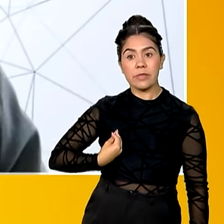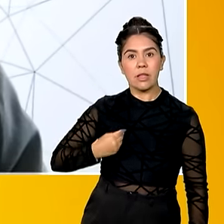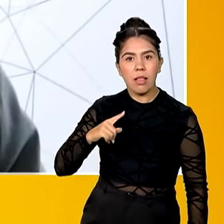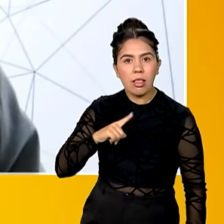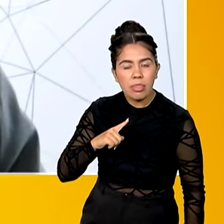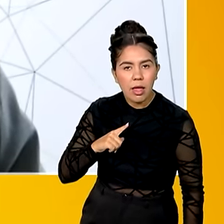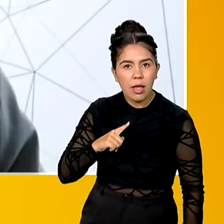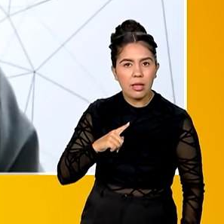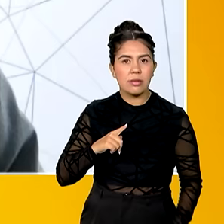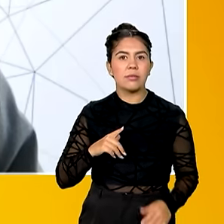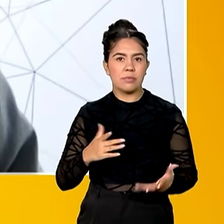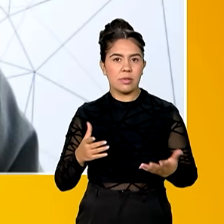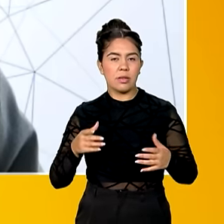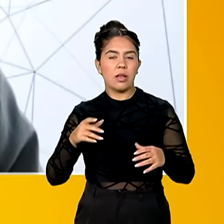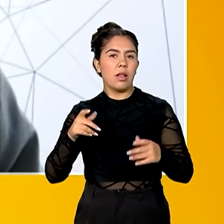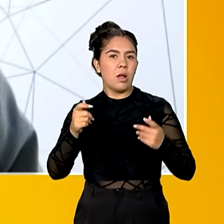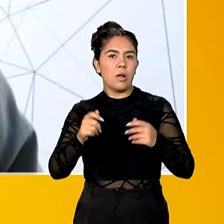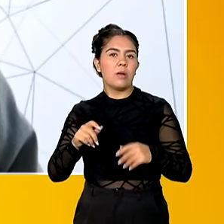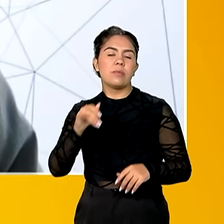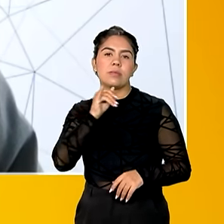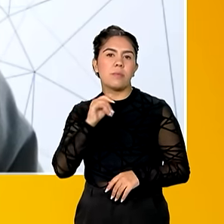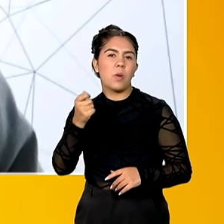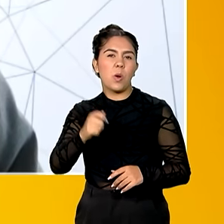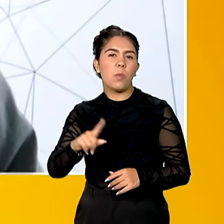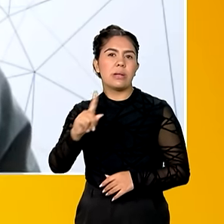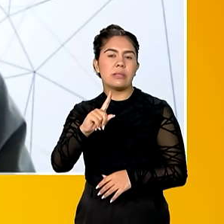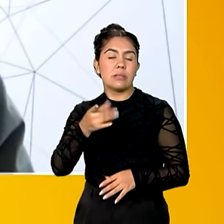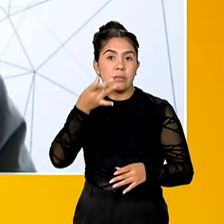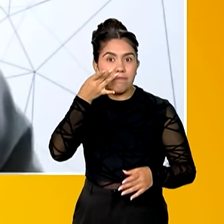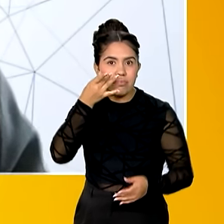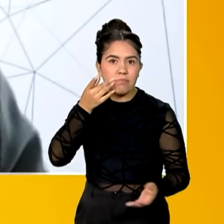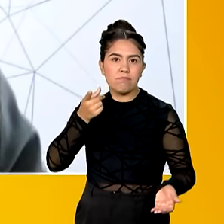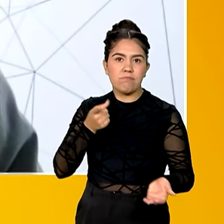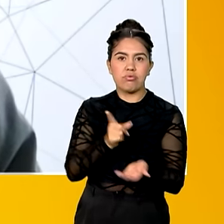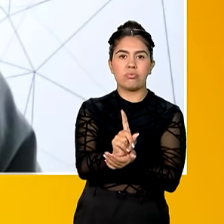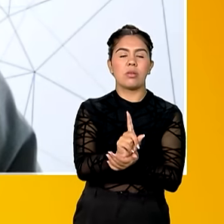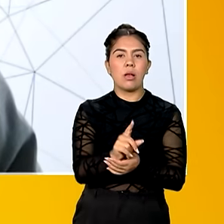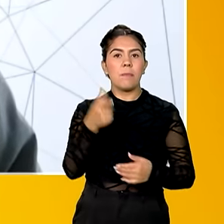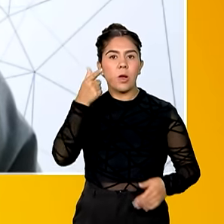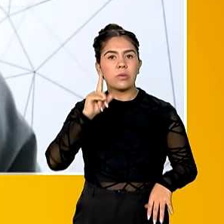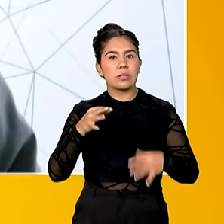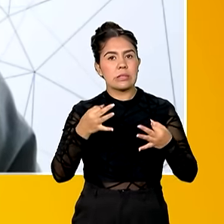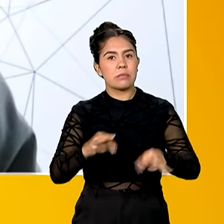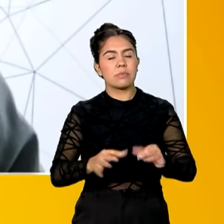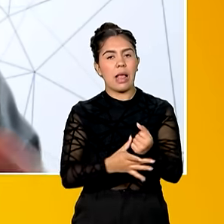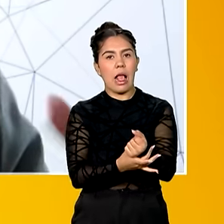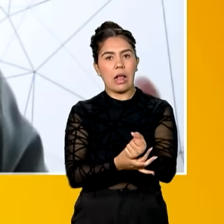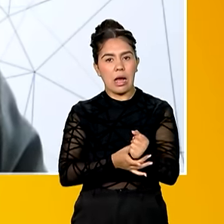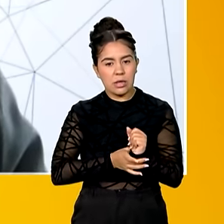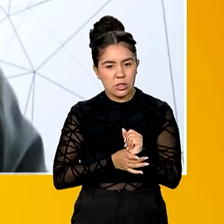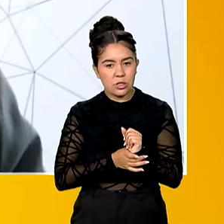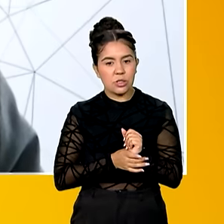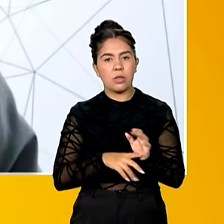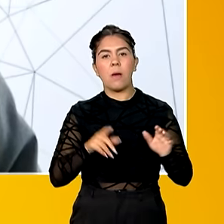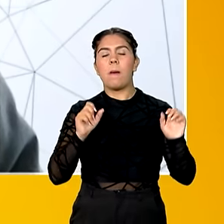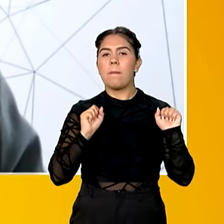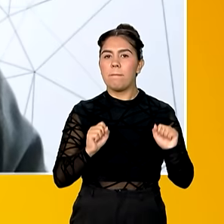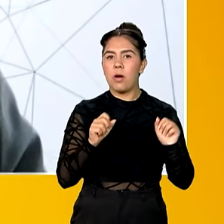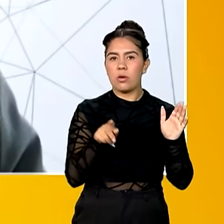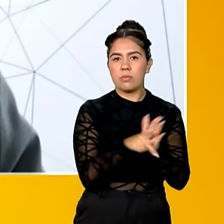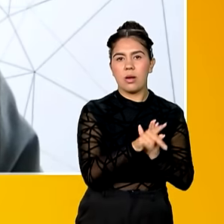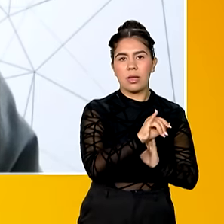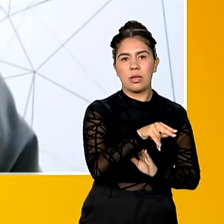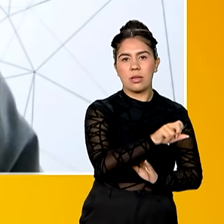comparecer presencialmente a algum balcão de atendimento para garantir o recebimento de algum benefício. Isso vale para o INSS, vale para